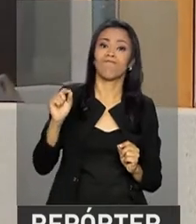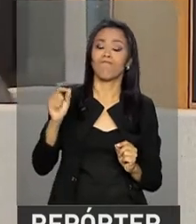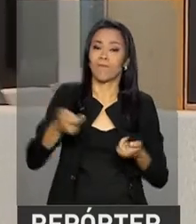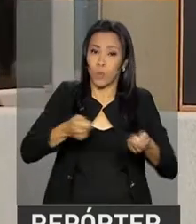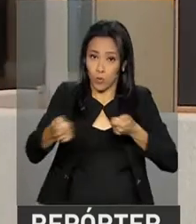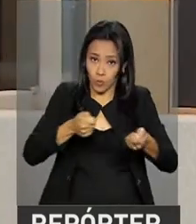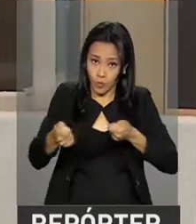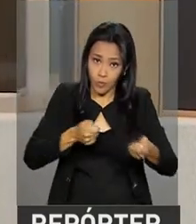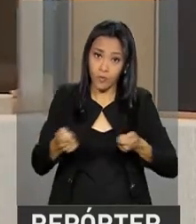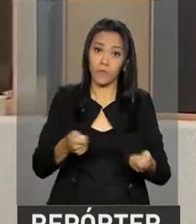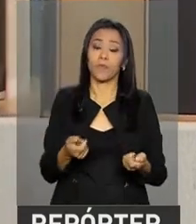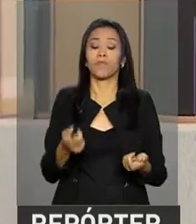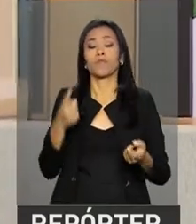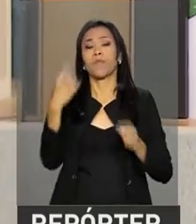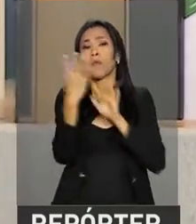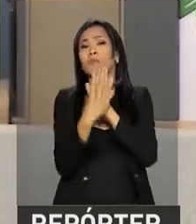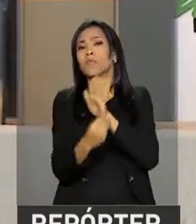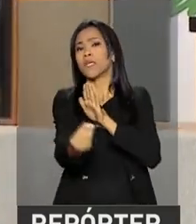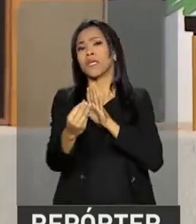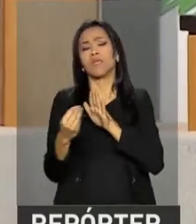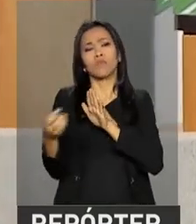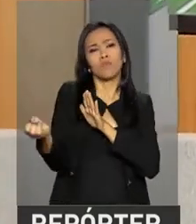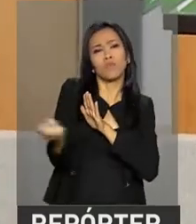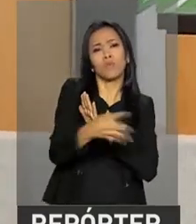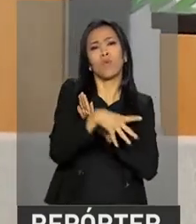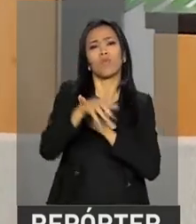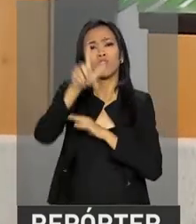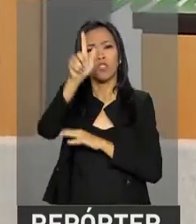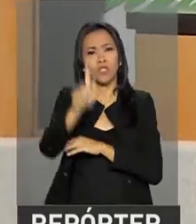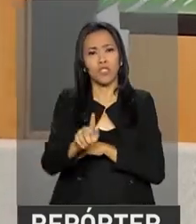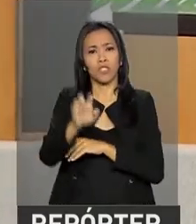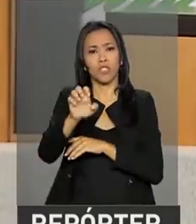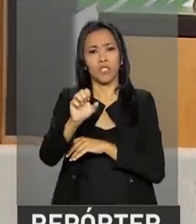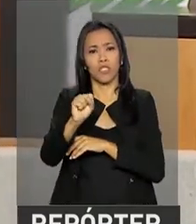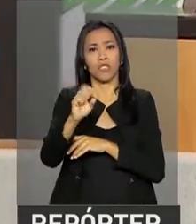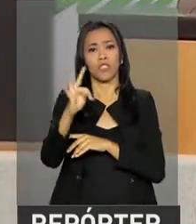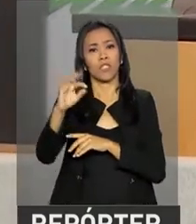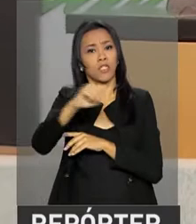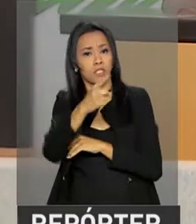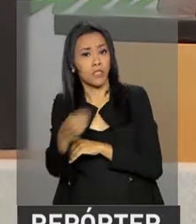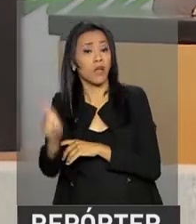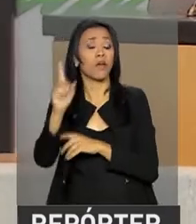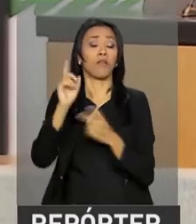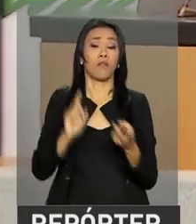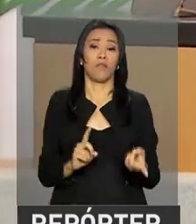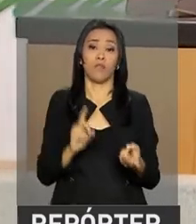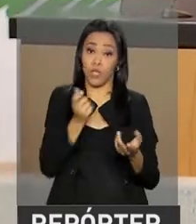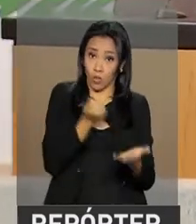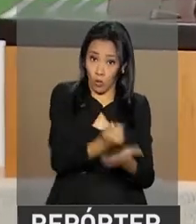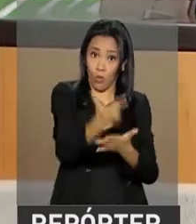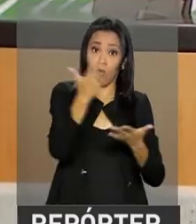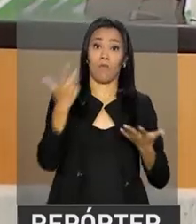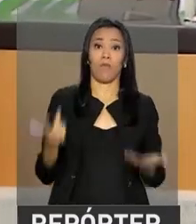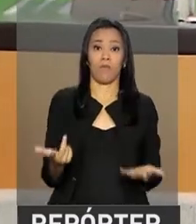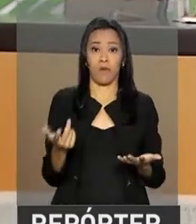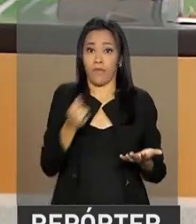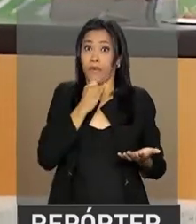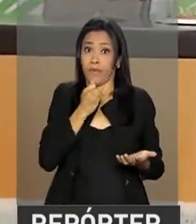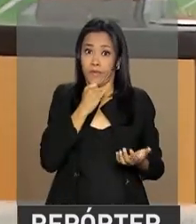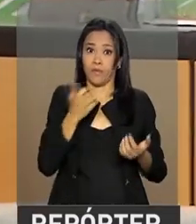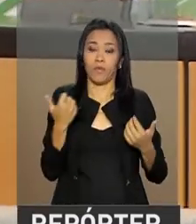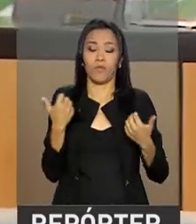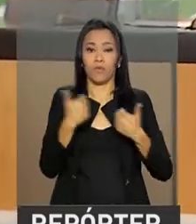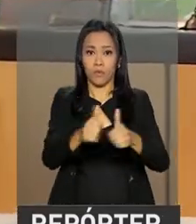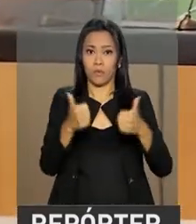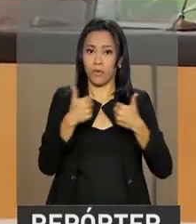a adoção de modelos diferentes de gestão, de compras, por exemplo, no caso do transporte